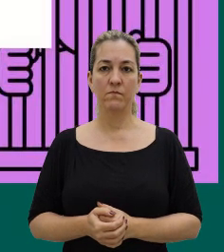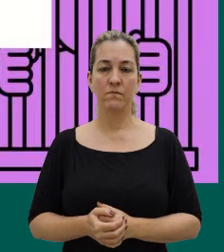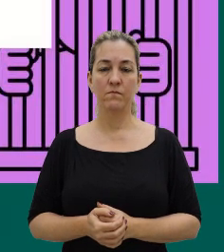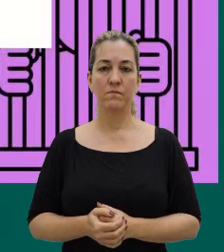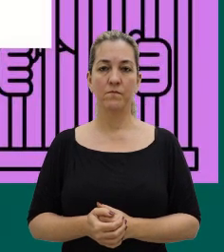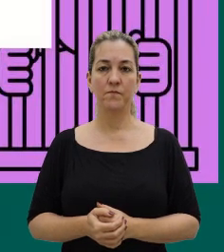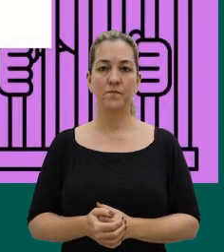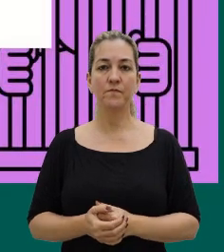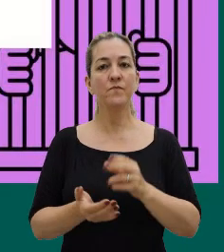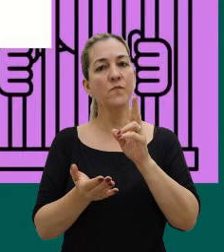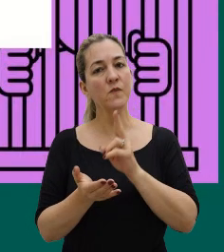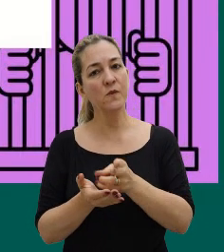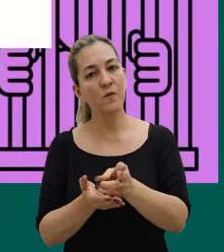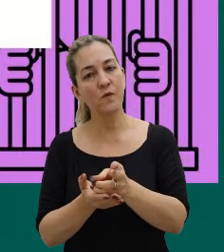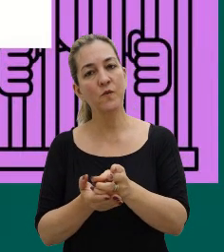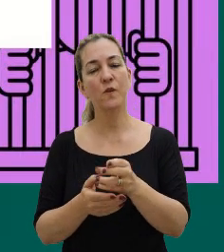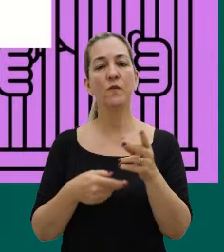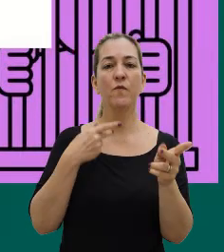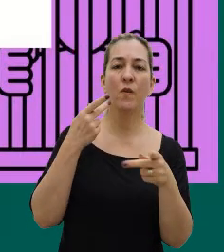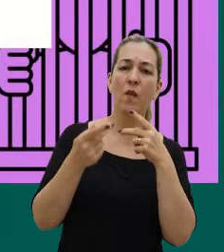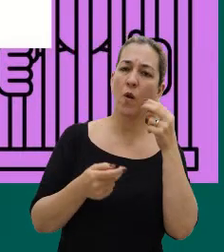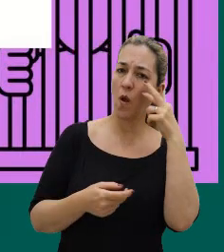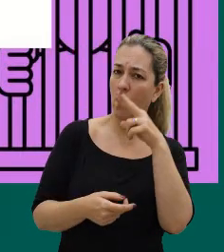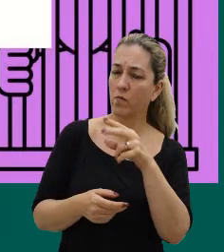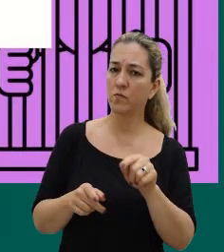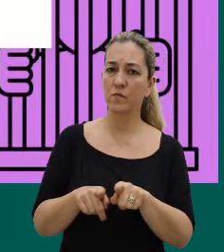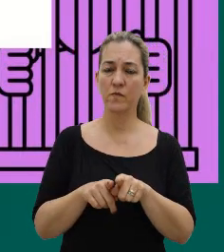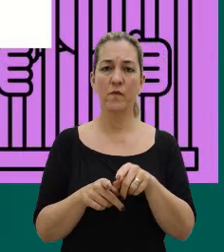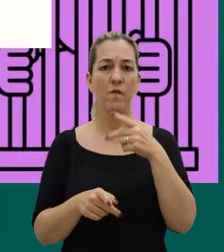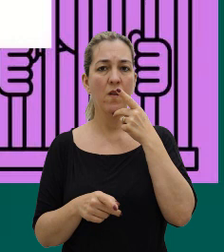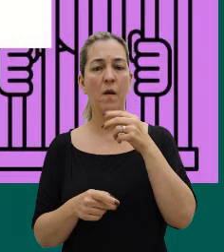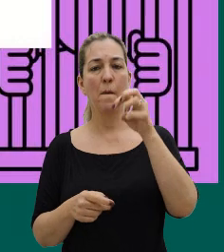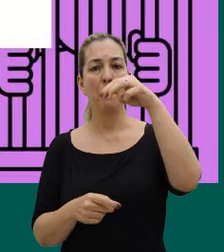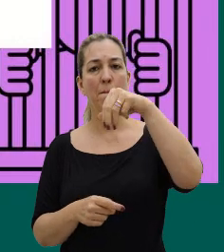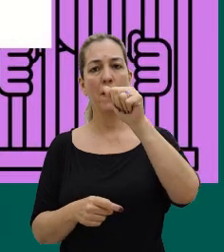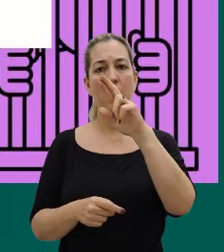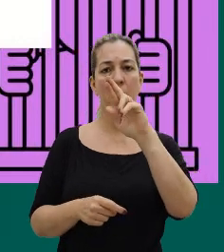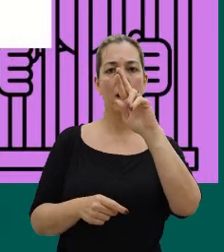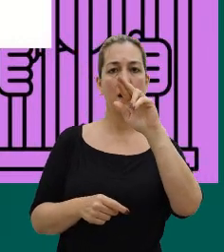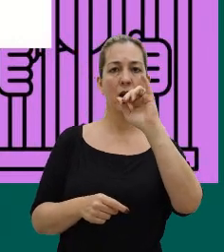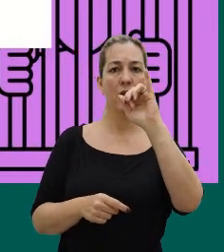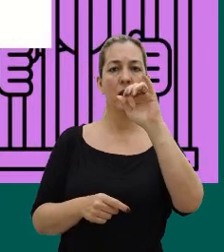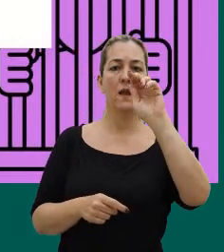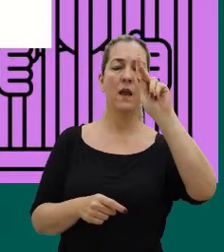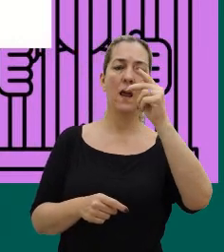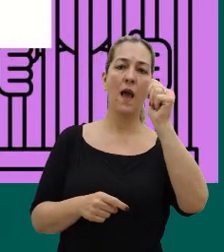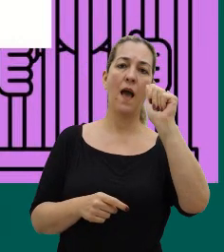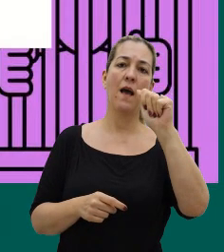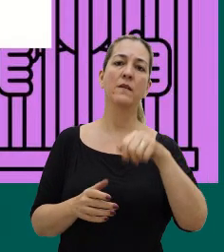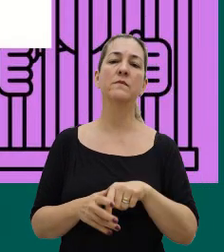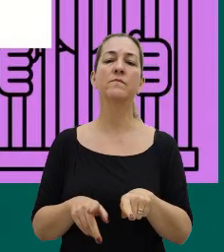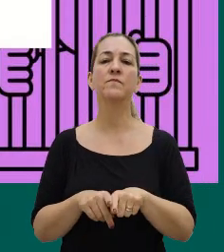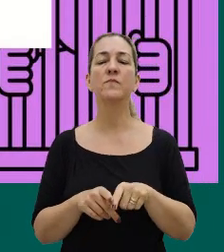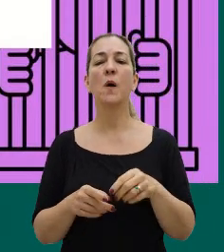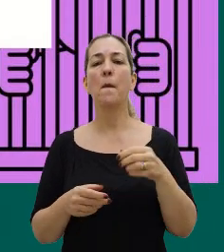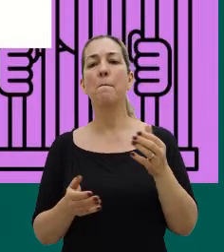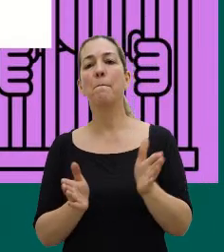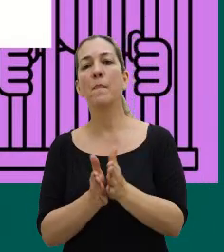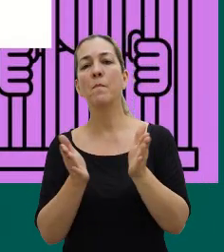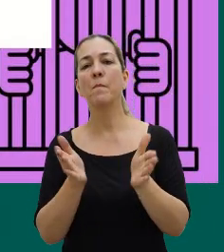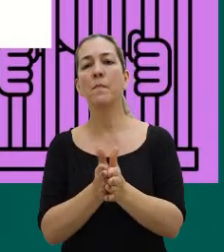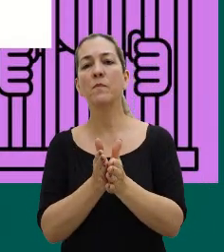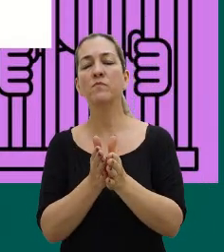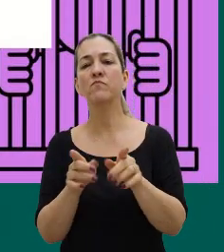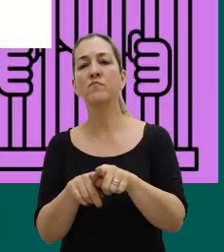Então, seguindo esse mandato para longe, né, que tu fala, Maria, então, chega um tempo em a pobreza não precisa mais ser encarcerada, então, essas